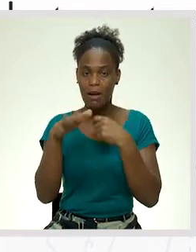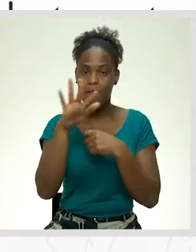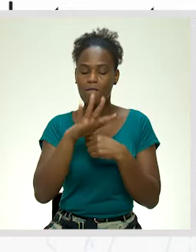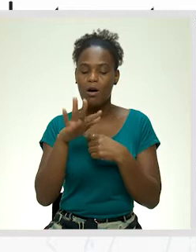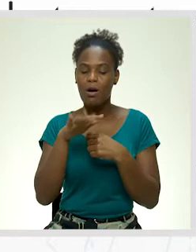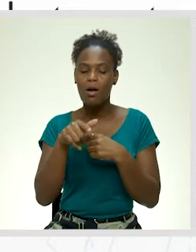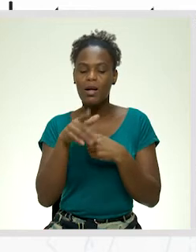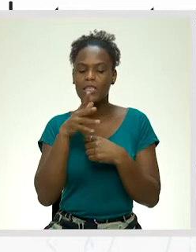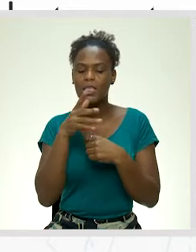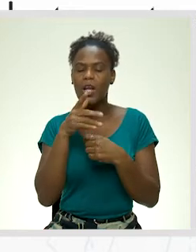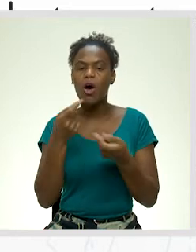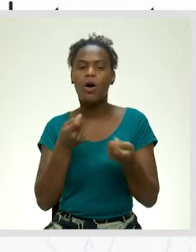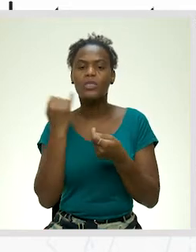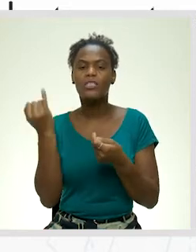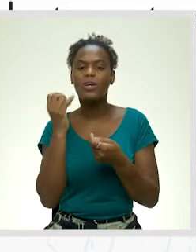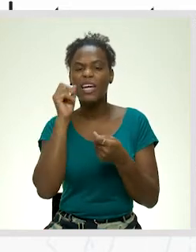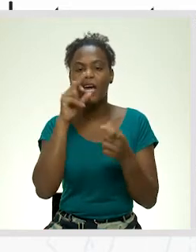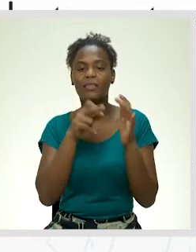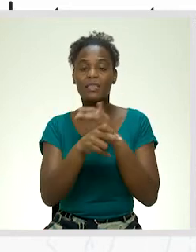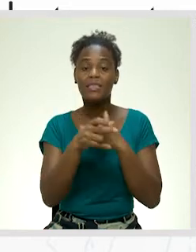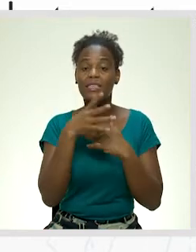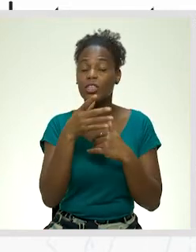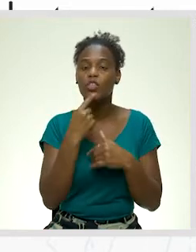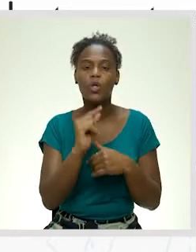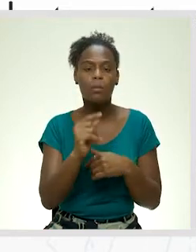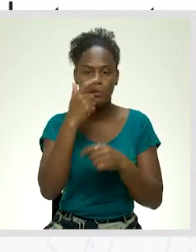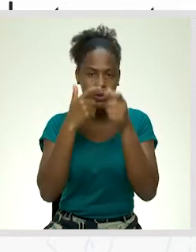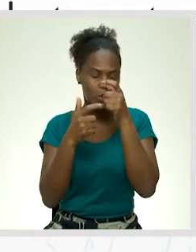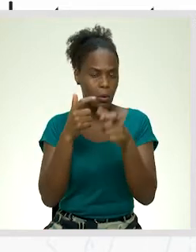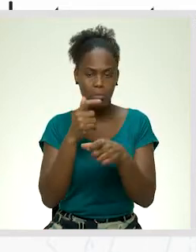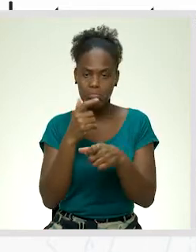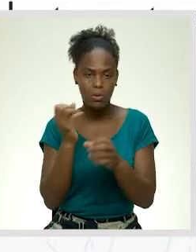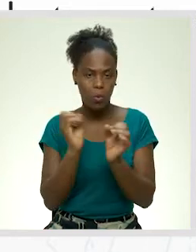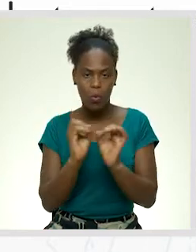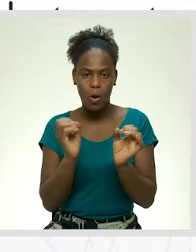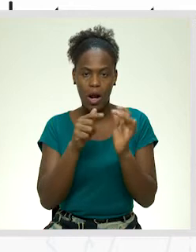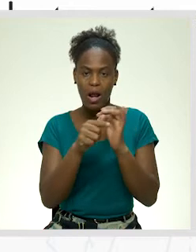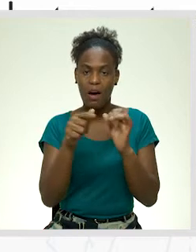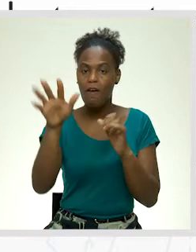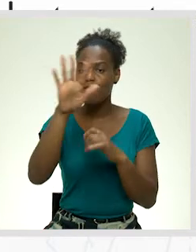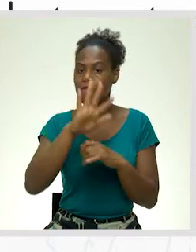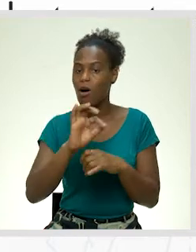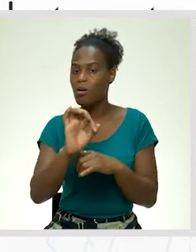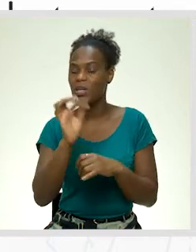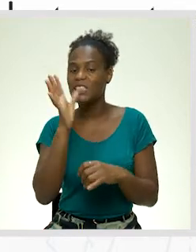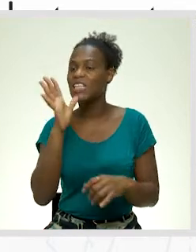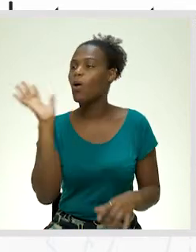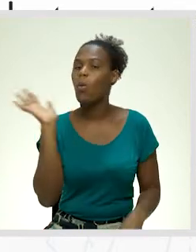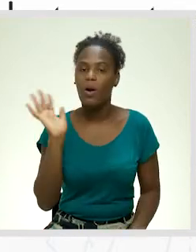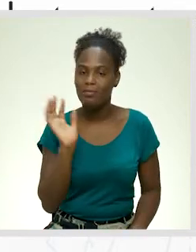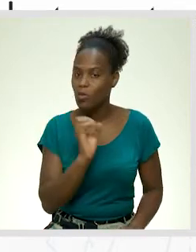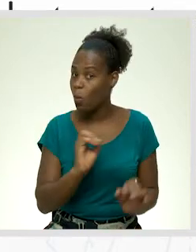se dirige. Não é mencionado no vocativo o nome da autoridade e não se coloca no vocativo nenhuma fórmula de saudação.